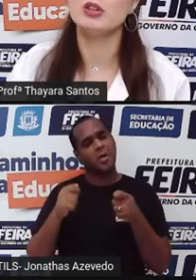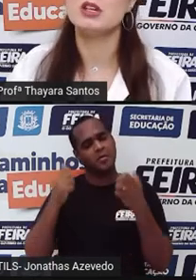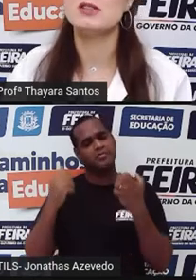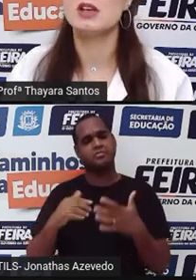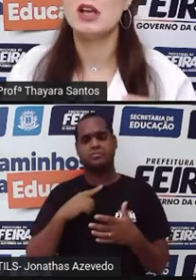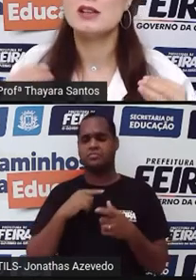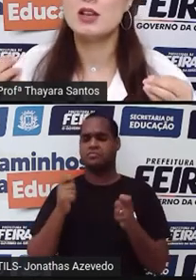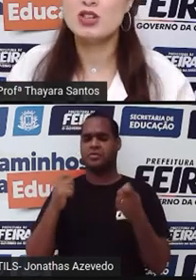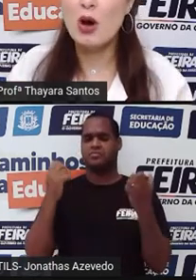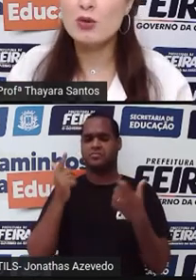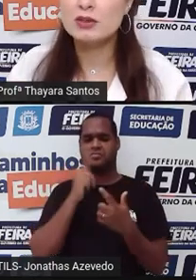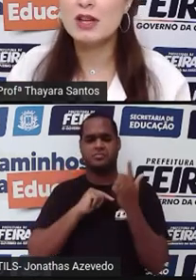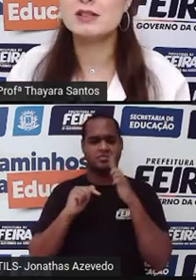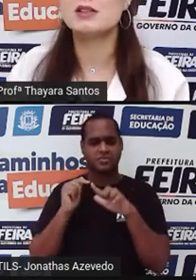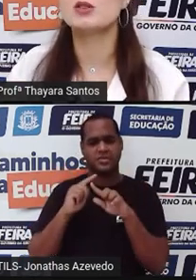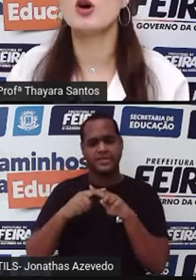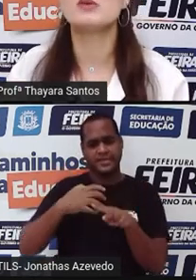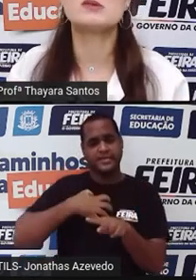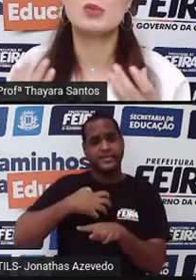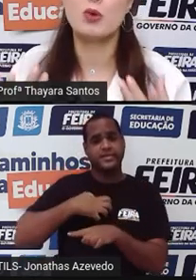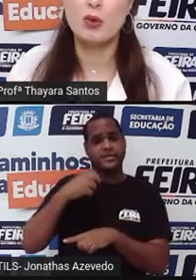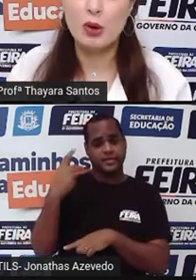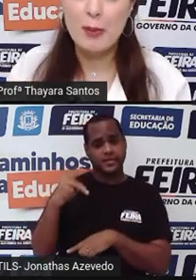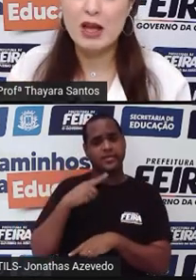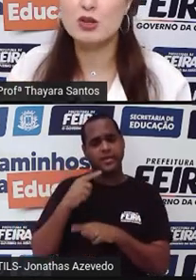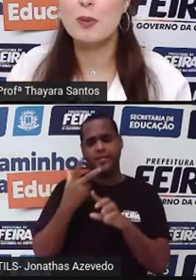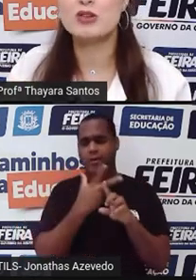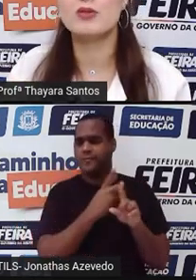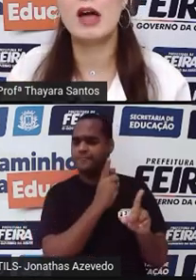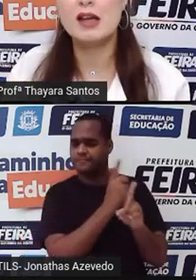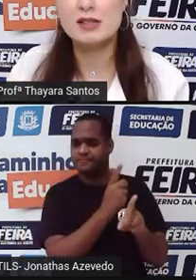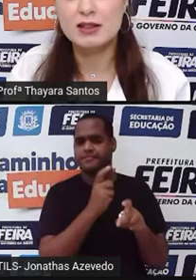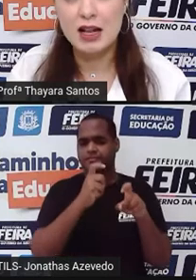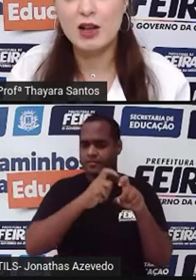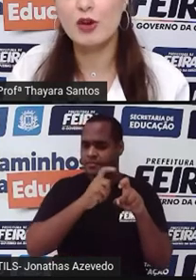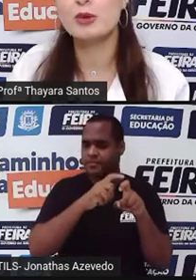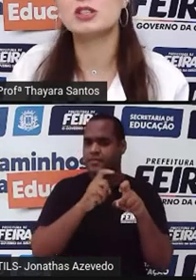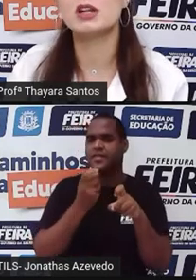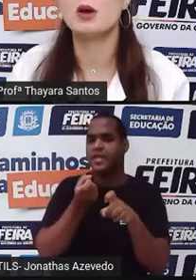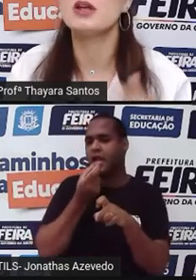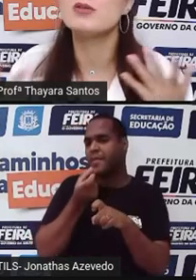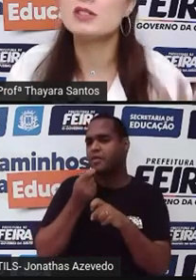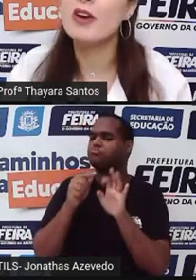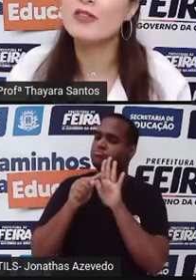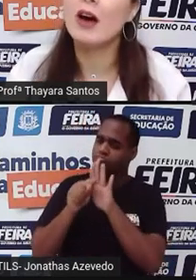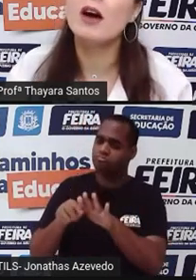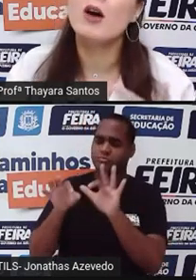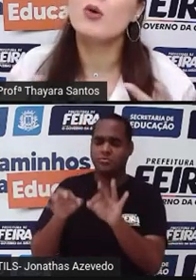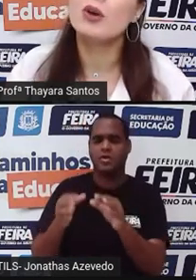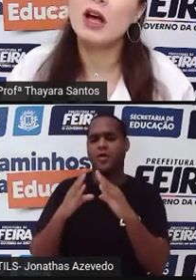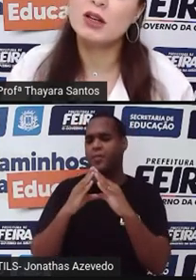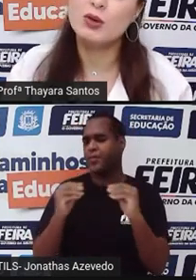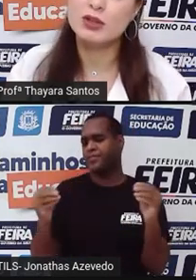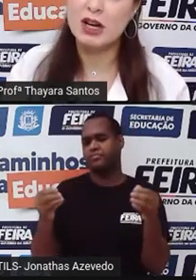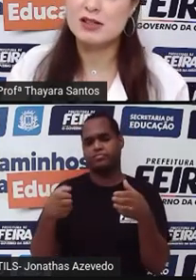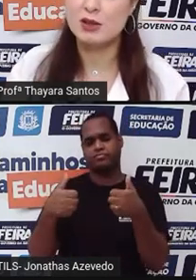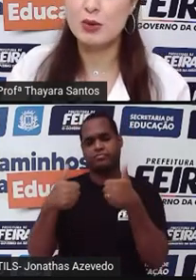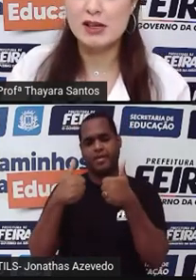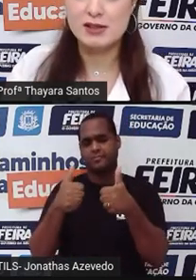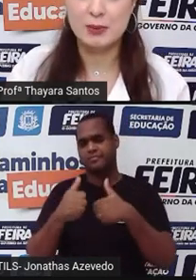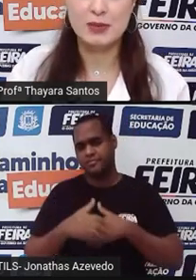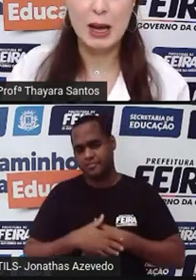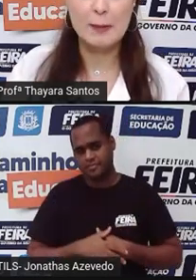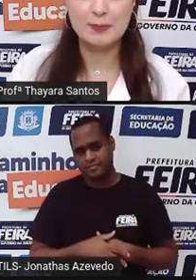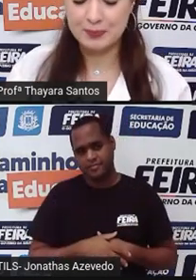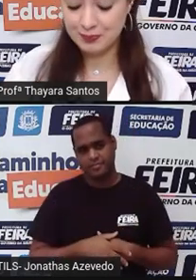tricomoníase. Sentiu alguns desses sintomas, procura o médico, o médico vai receitar ali a forma de tratamento, e você vai ficar curada contra essa